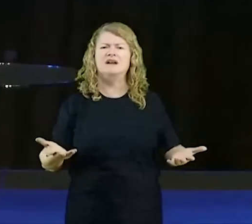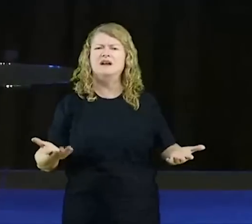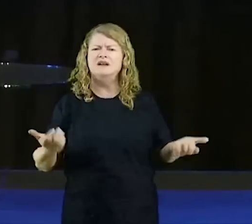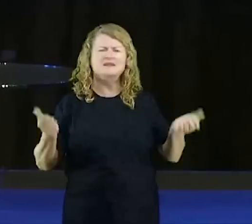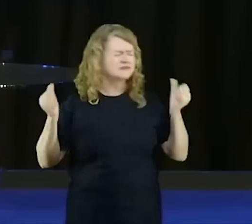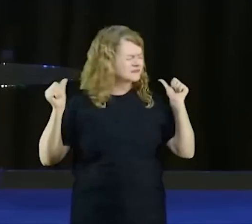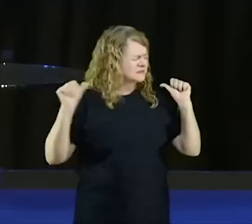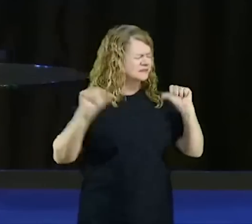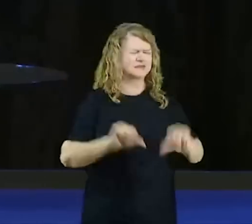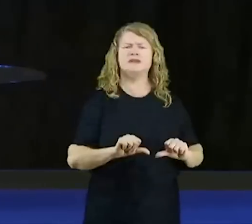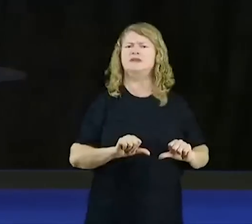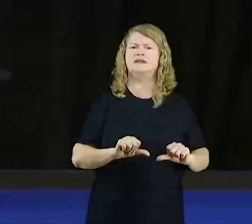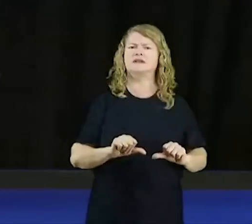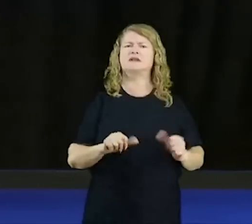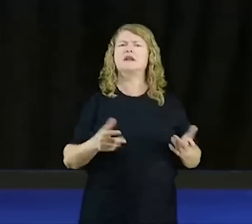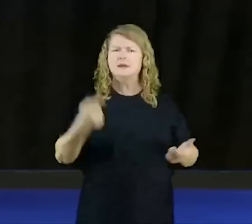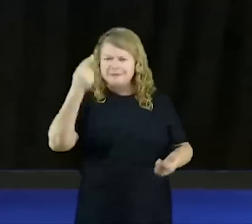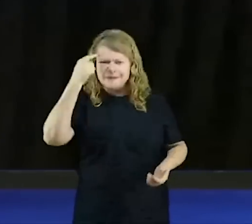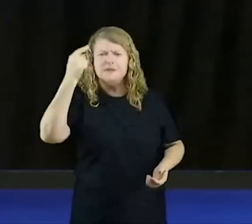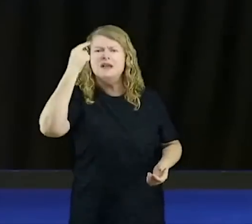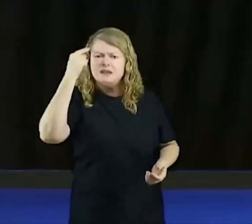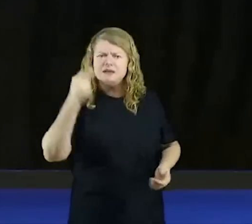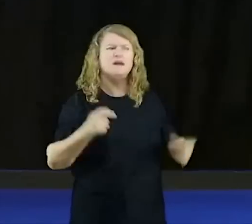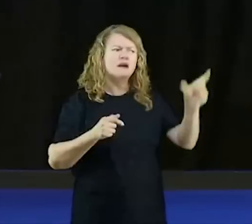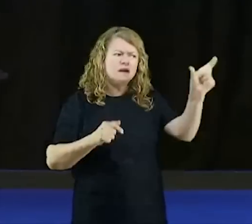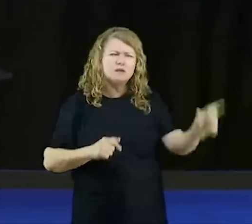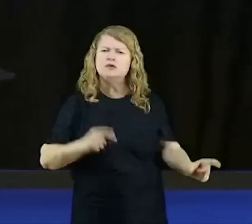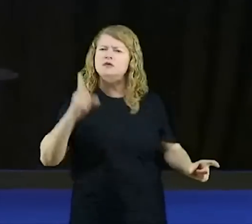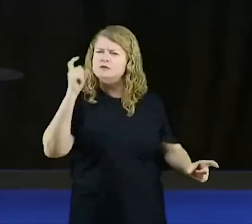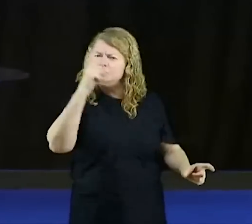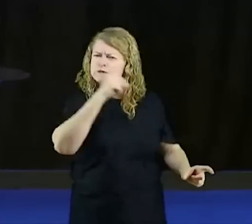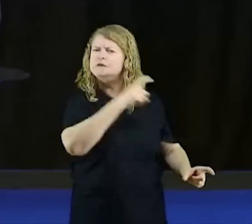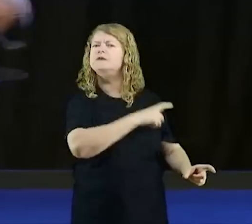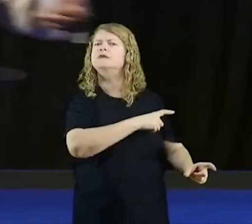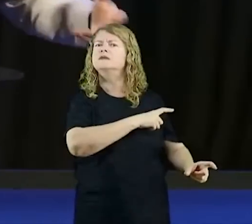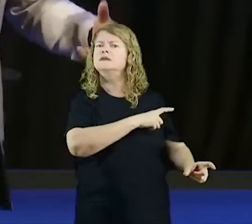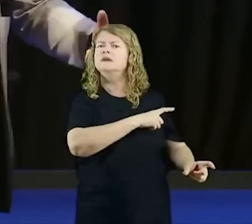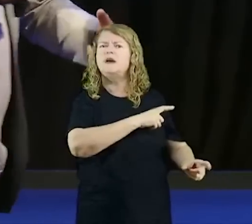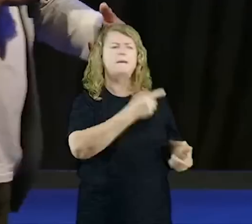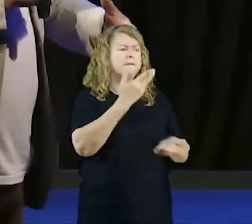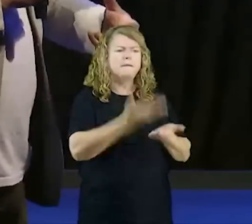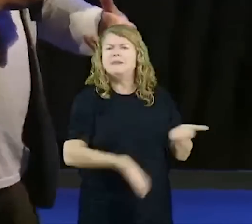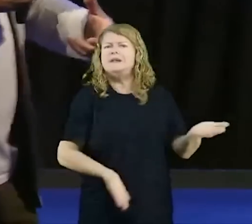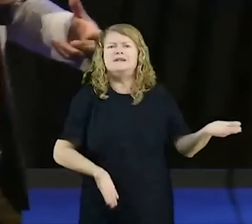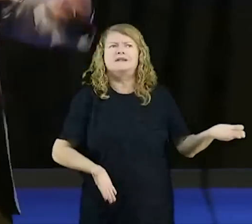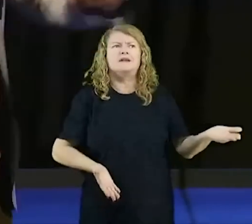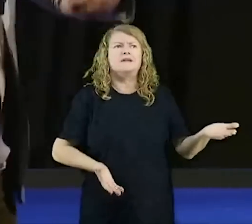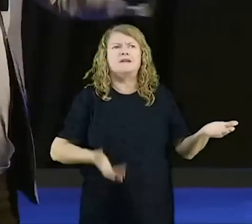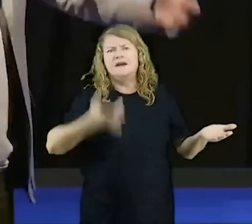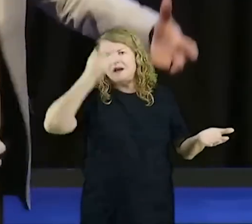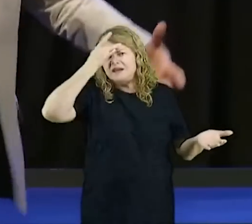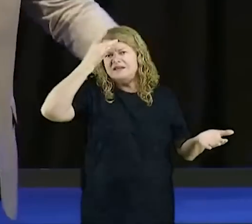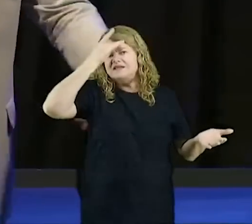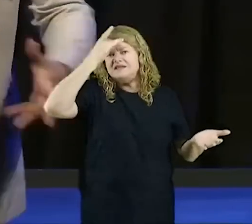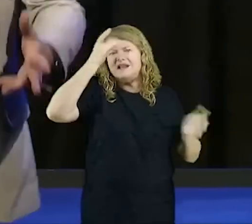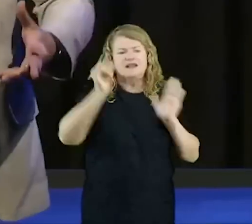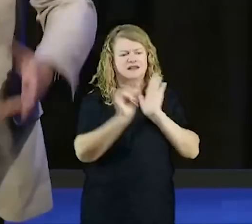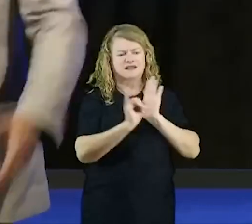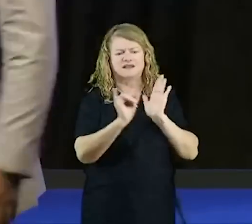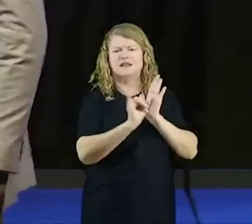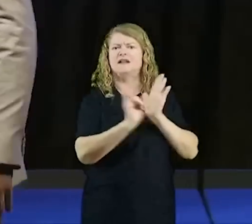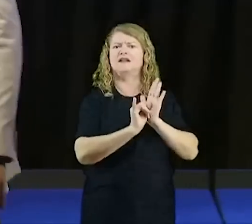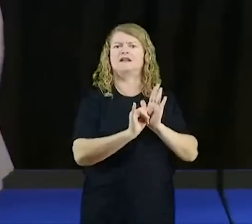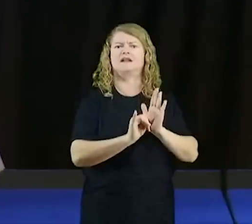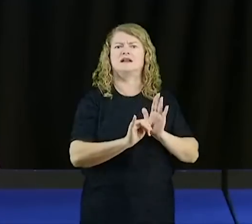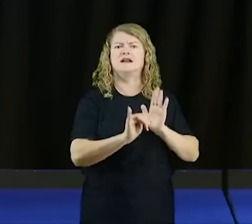frágil. Pensa num sujeito assim que perdeu o senso e perdeu a identidade sexual que o